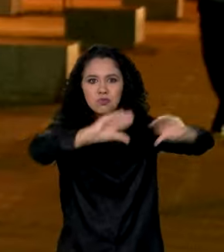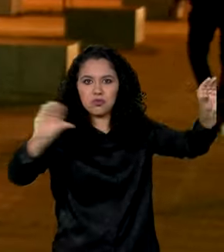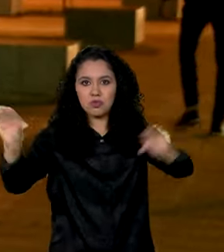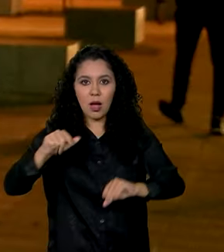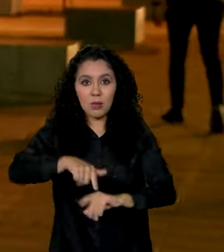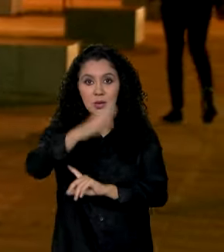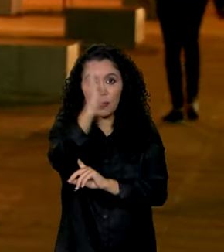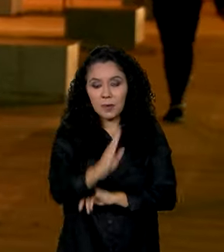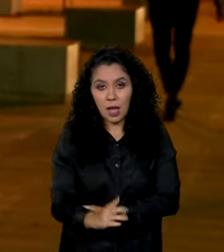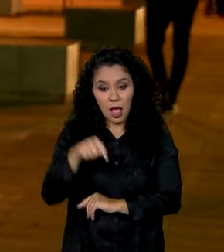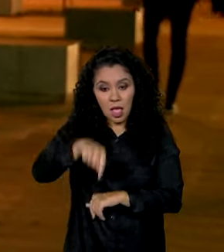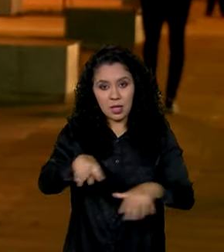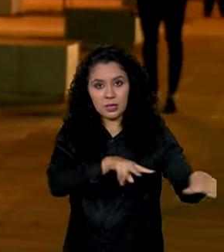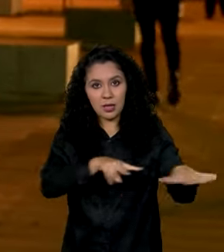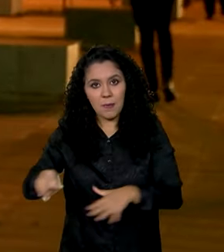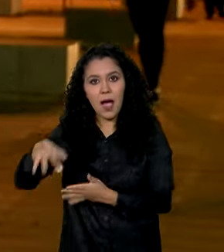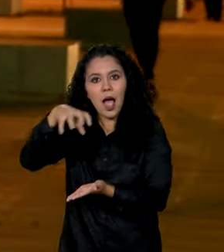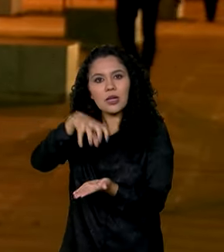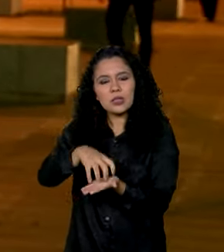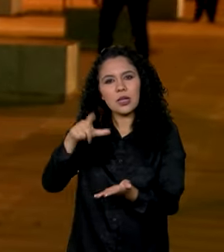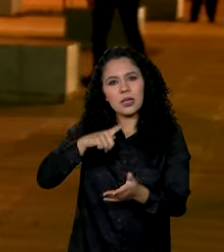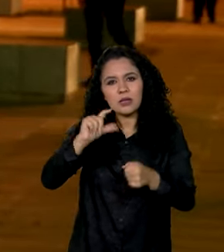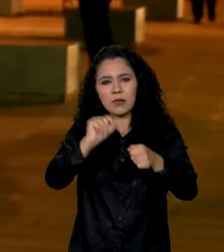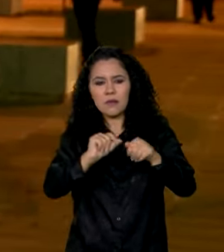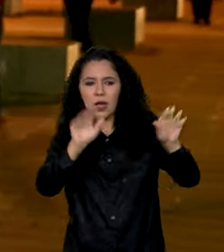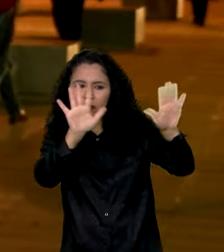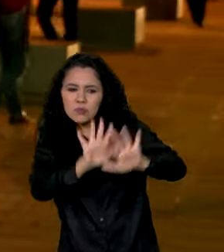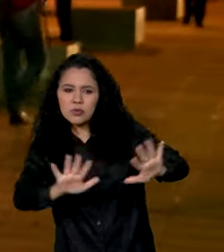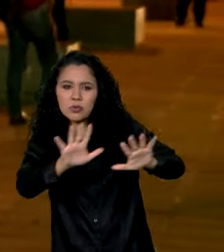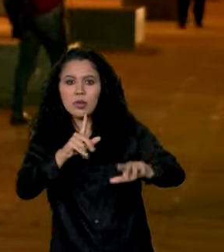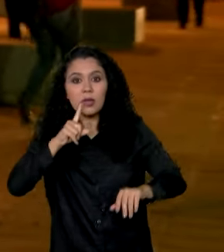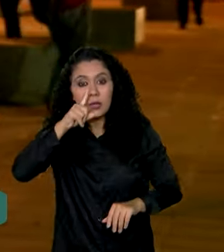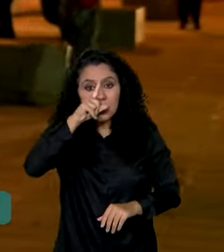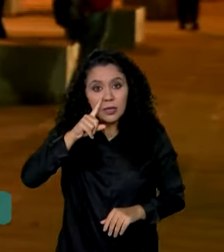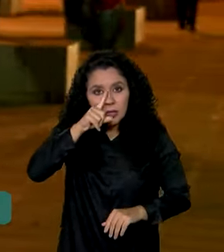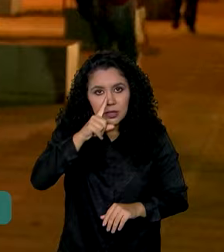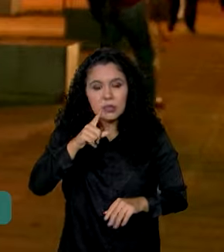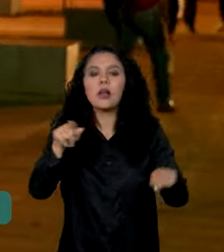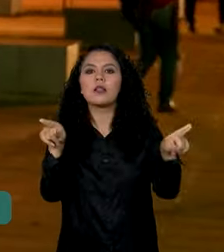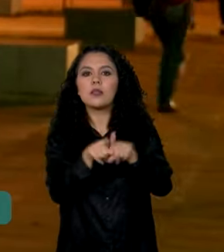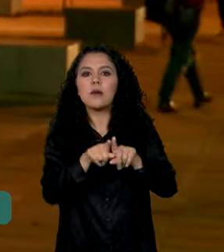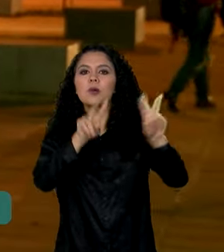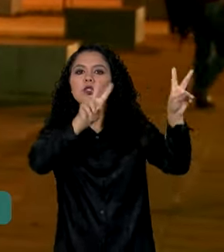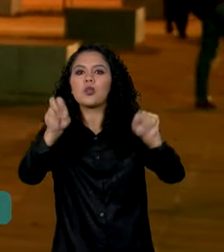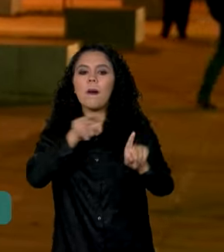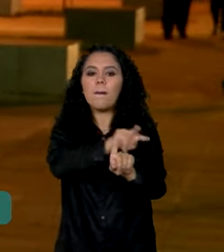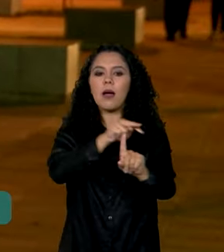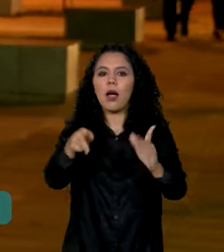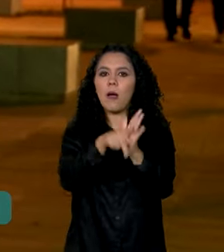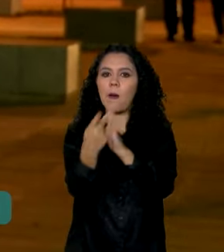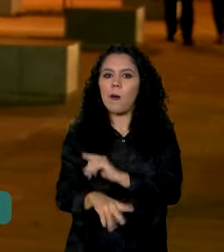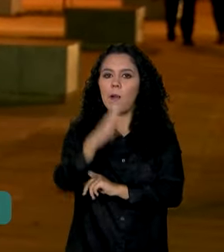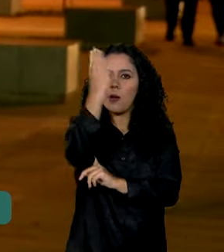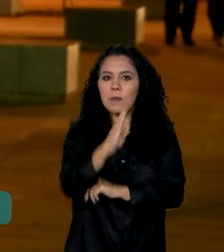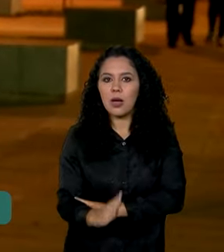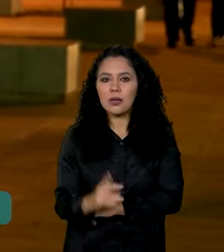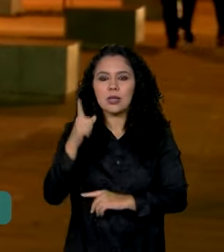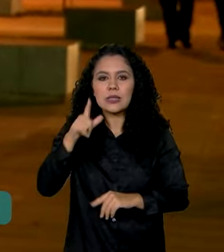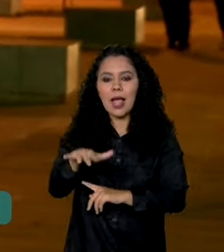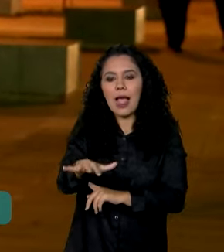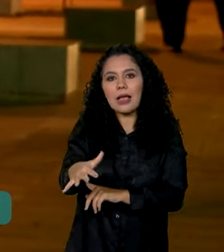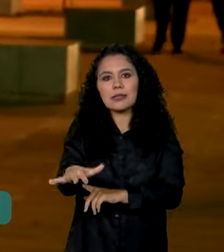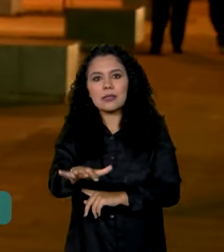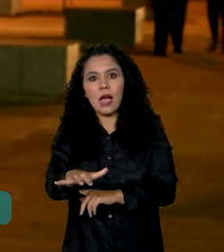Nesta semana, a Agência de Classificação de Riscos, MUDES, também revisou a perspectiva do Brasil, que passou de estável